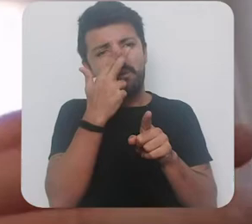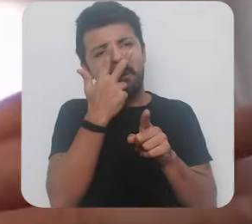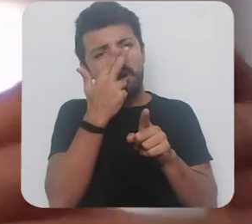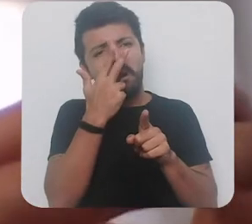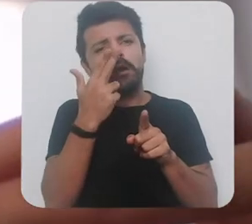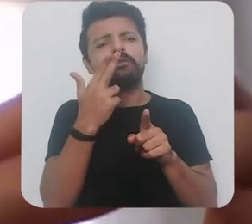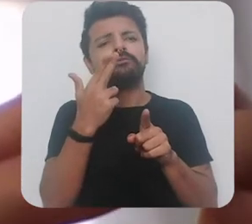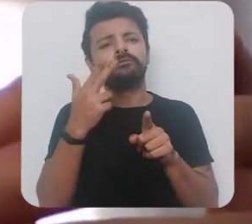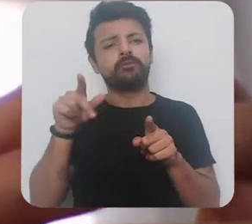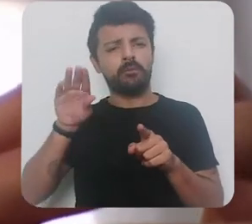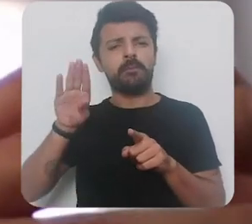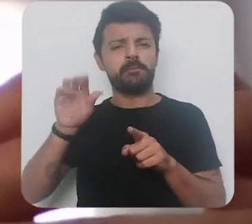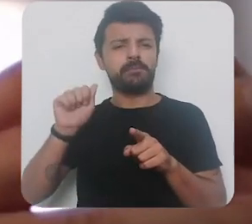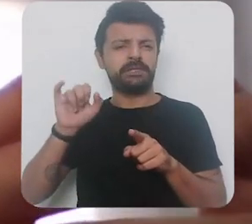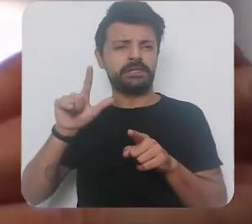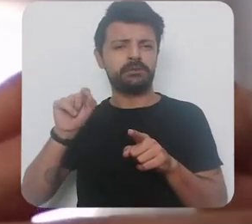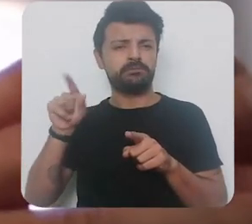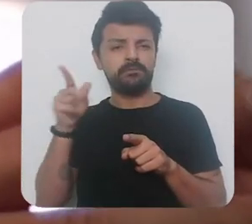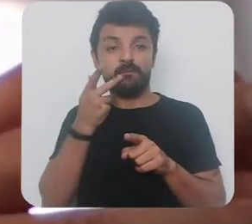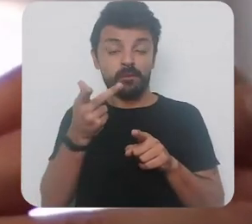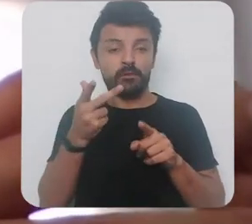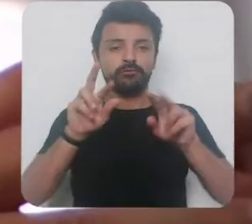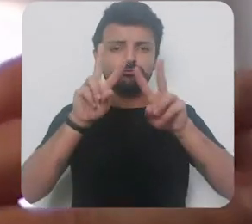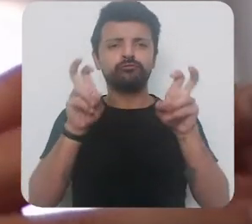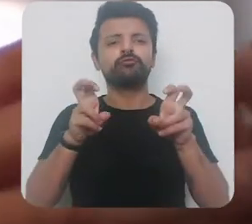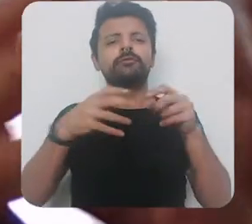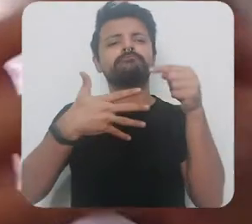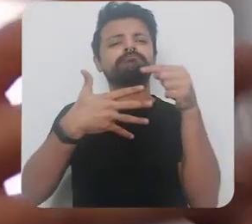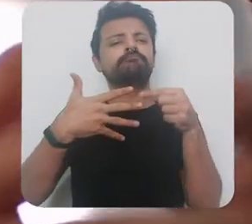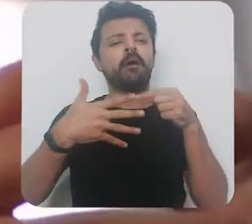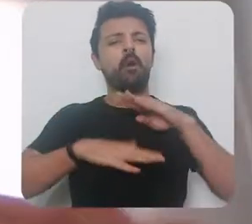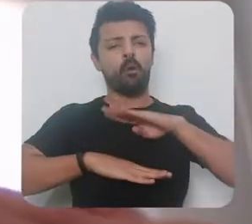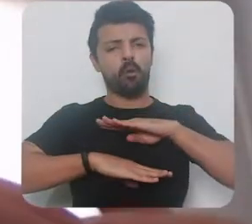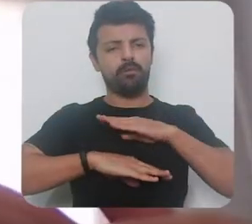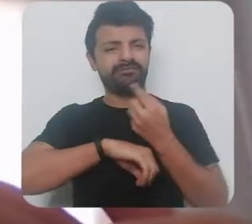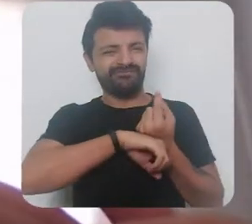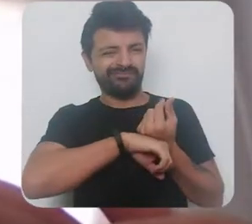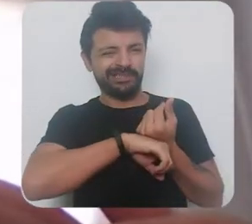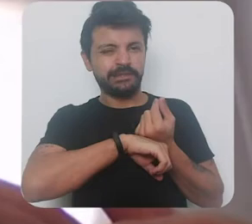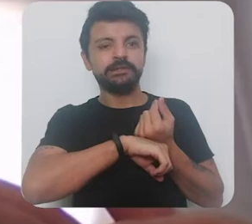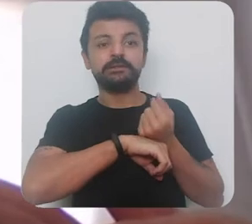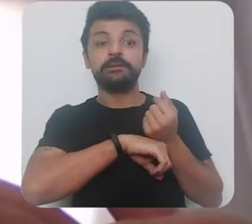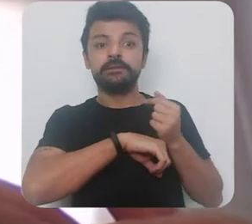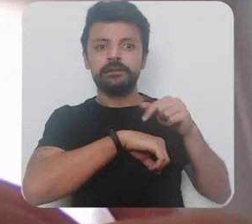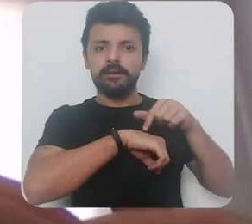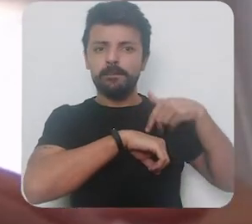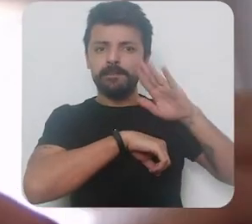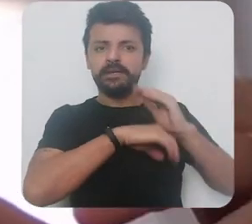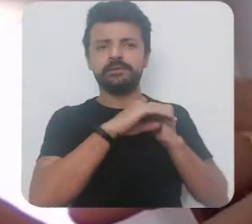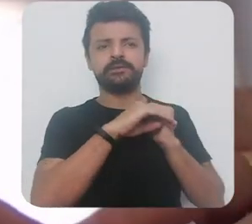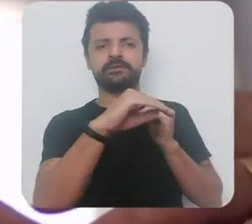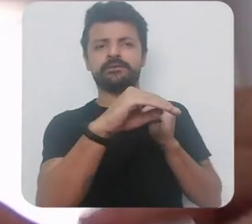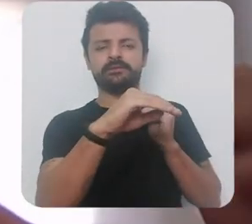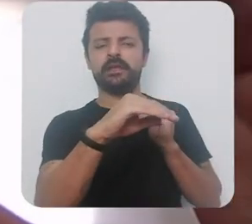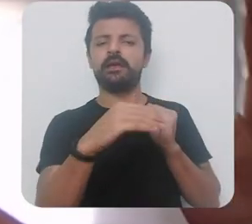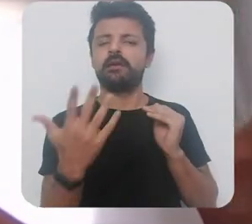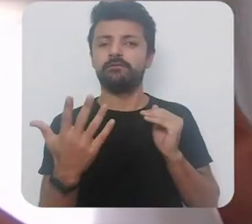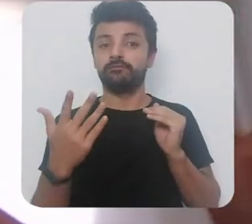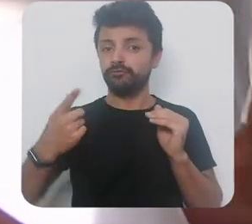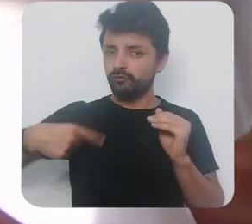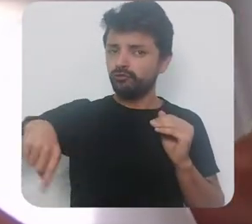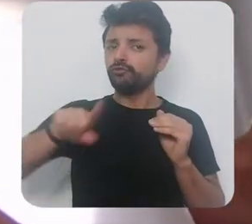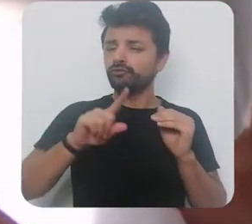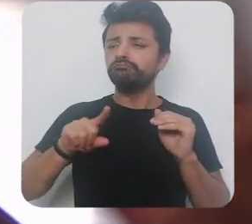o Basílio tenha falado que a condição financeira ela é mais estável a gente